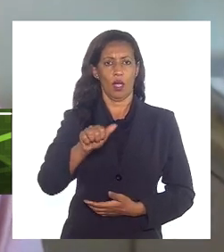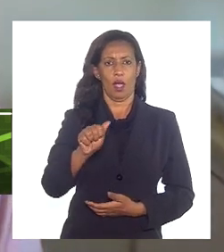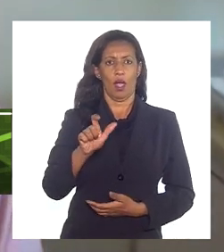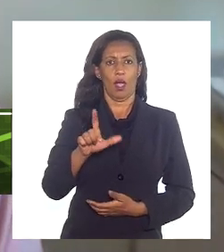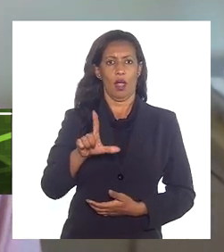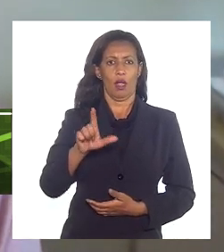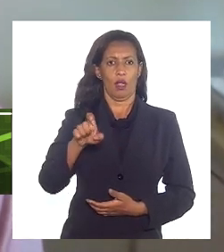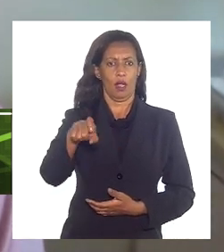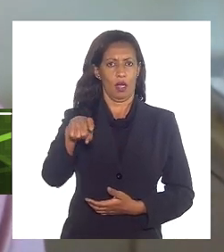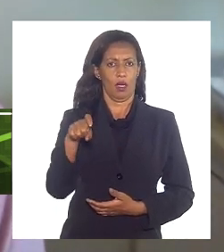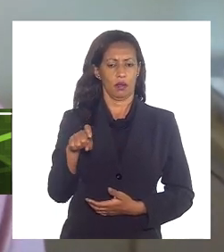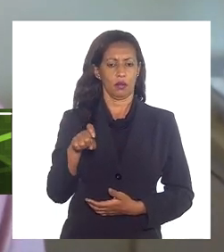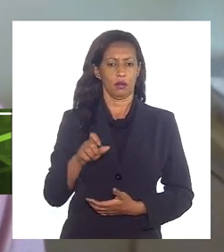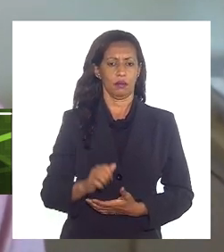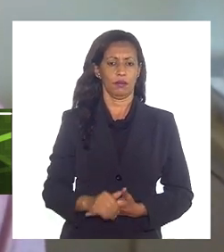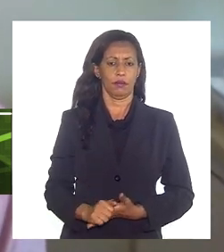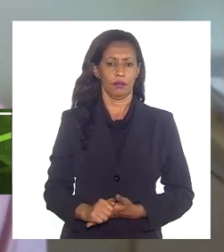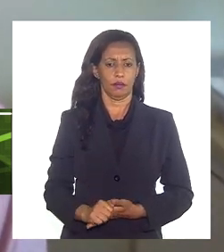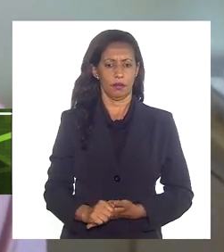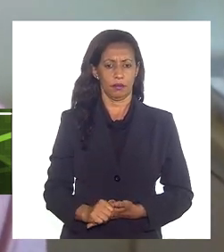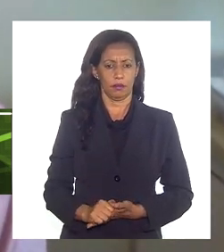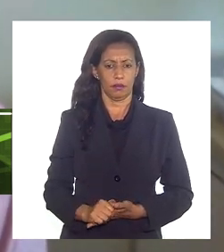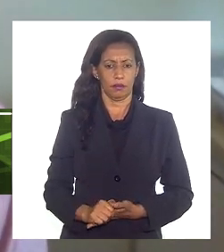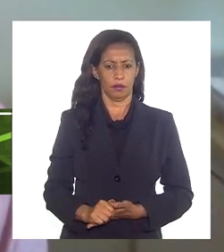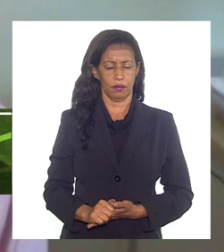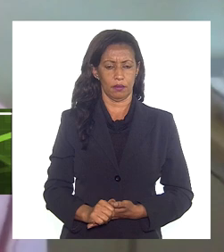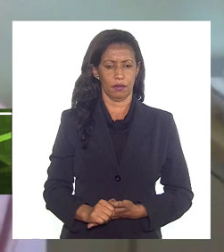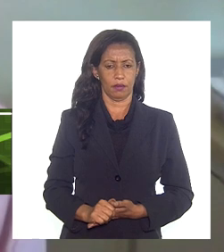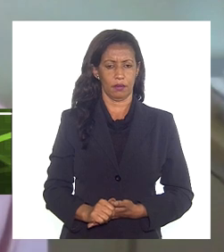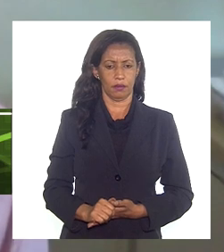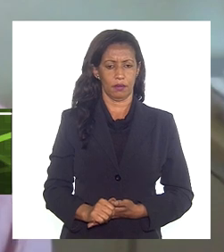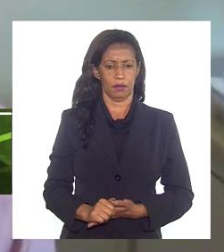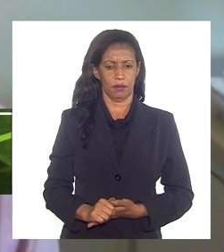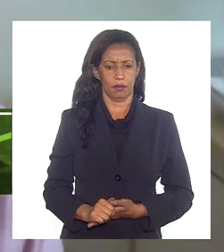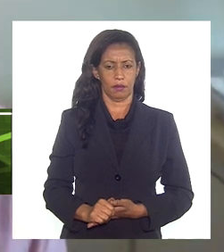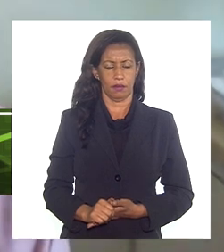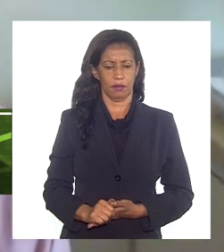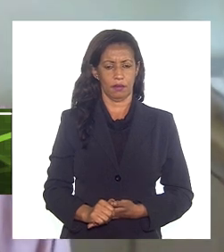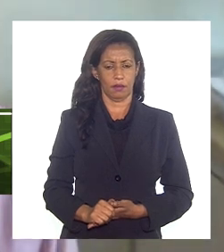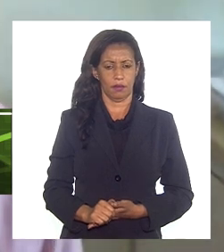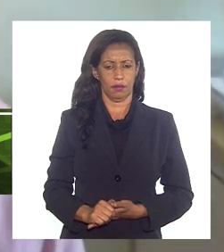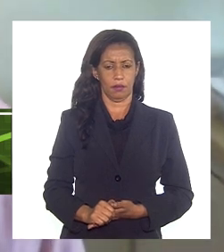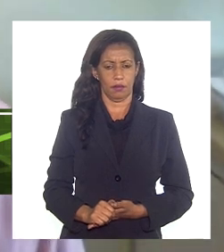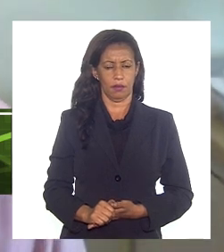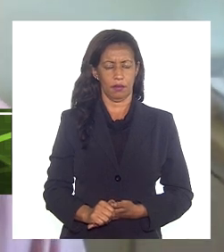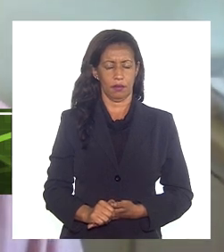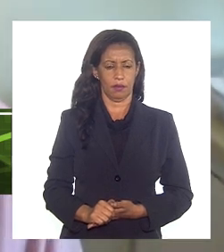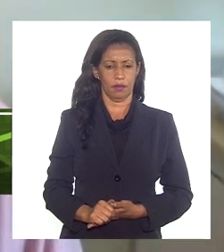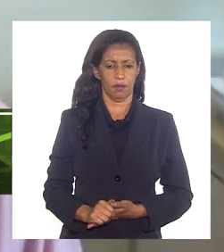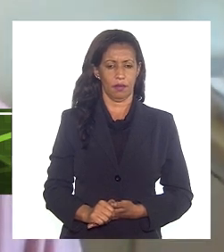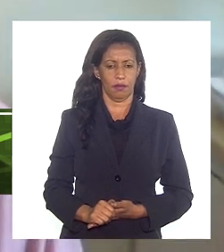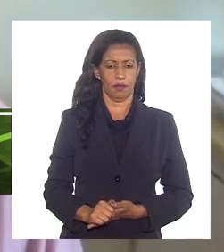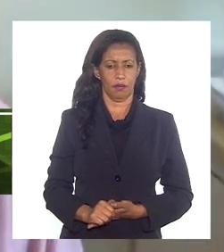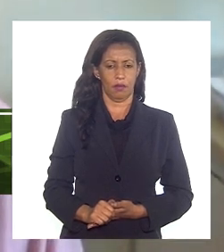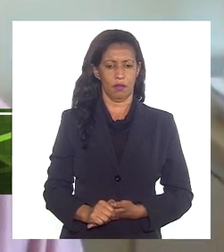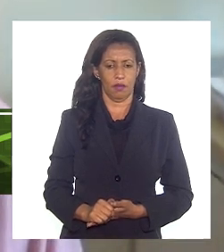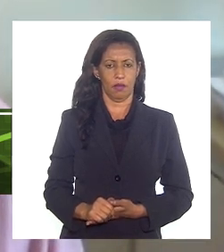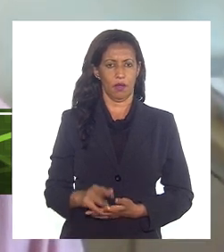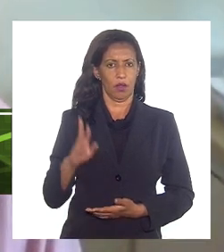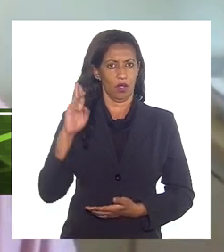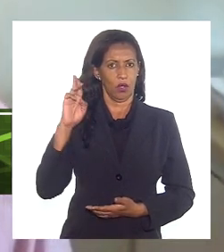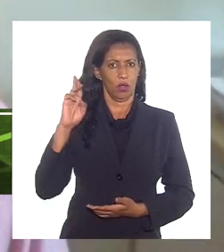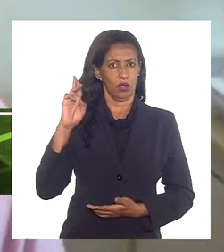e o chefe da